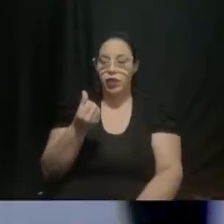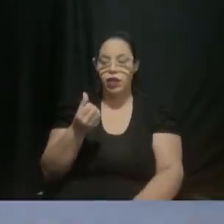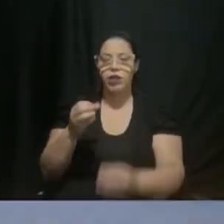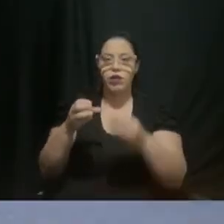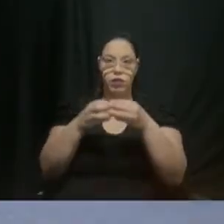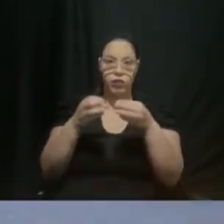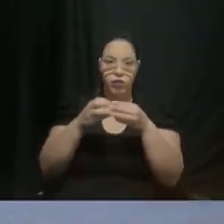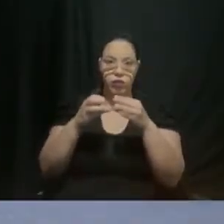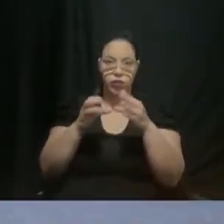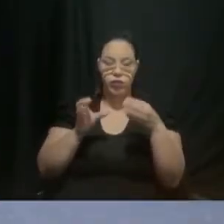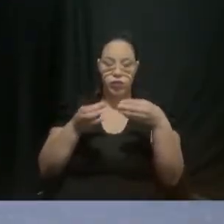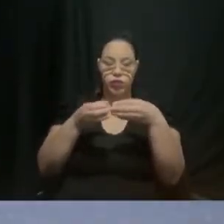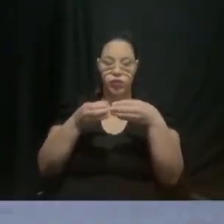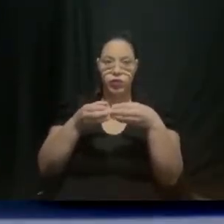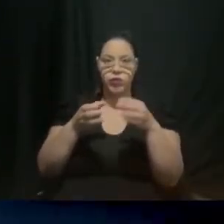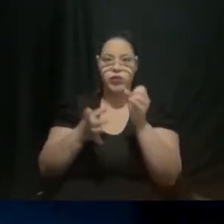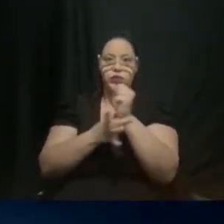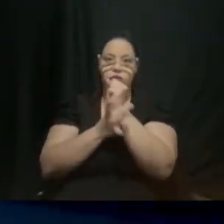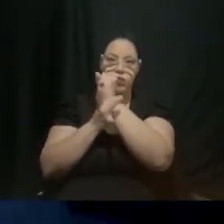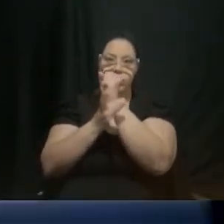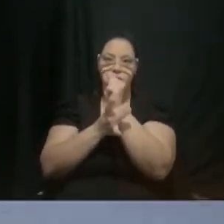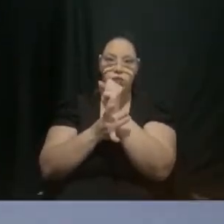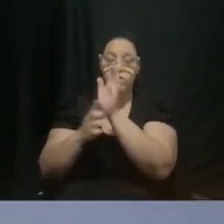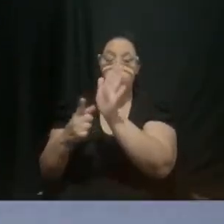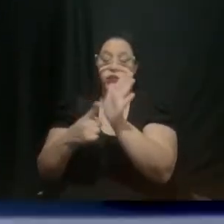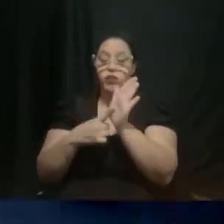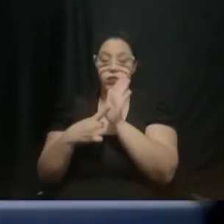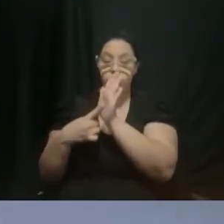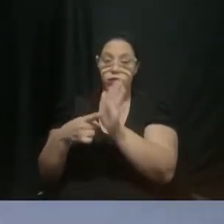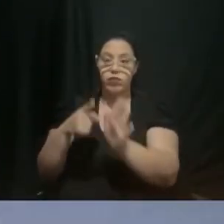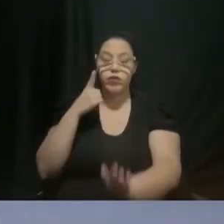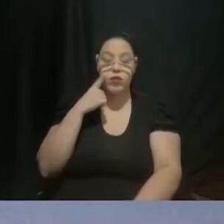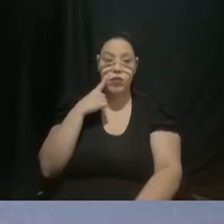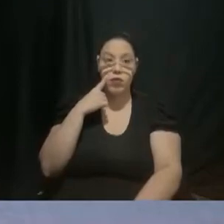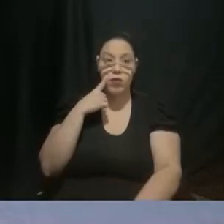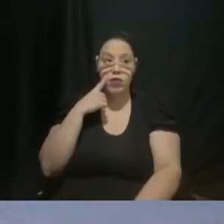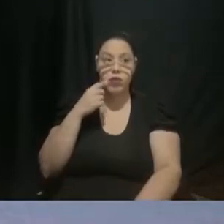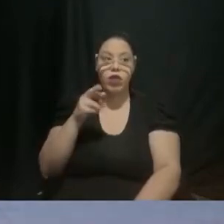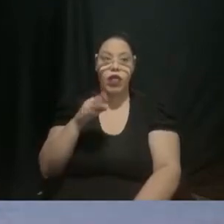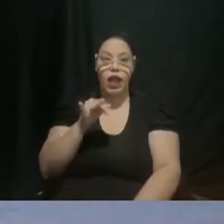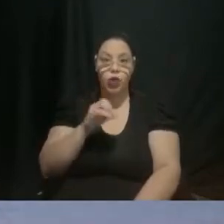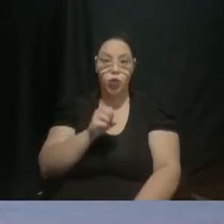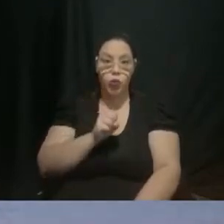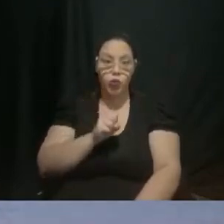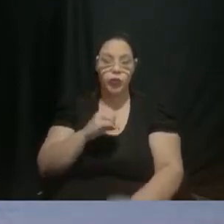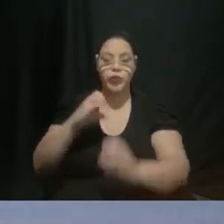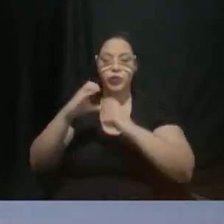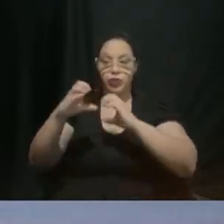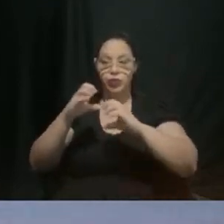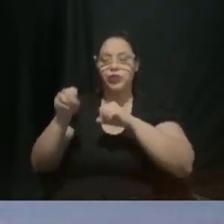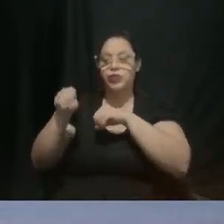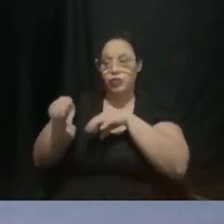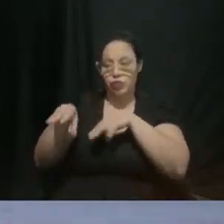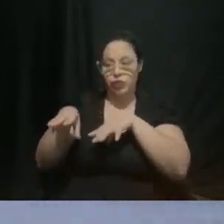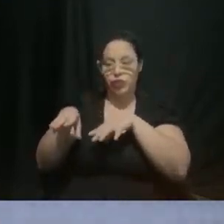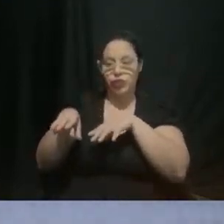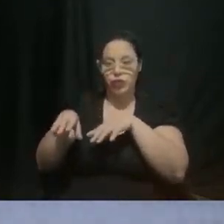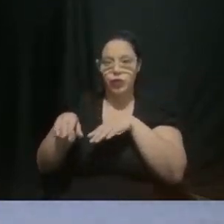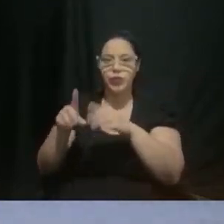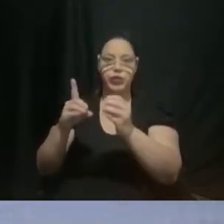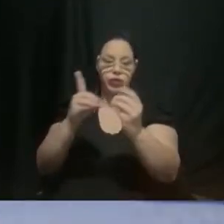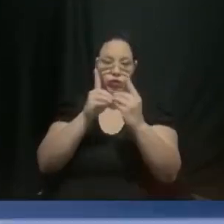seguras fiscalização dados e evidências comunicação e educação atendimento às vítimas